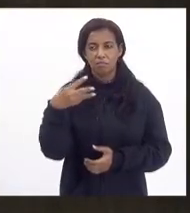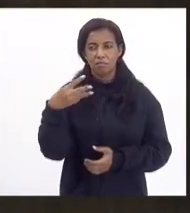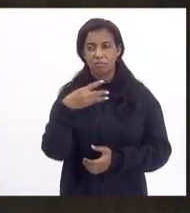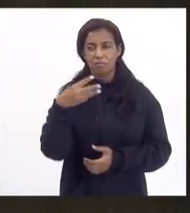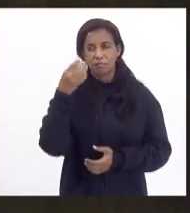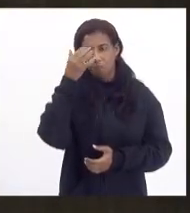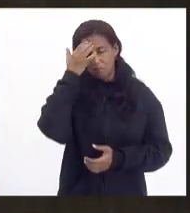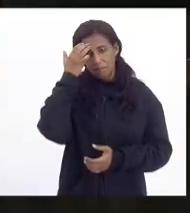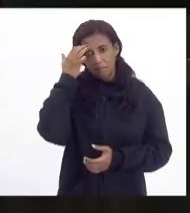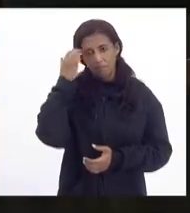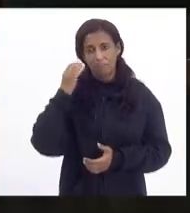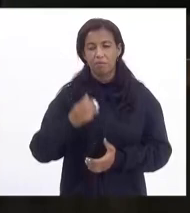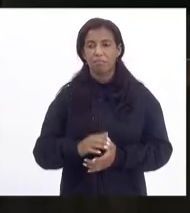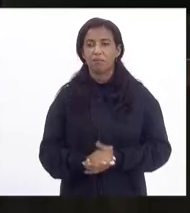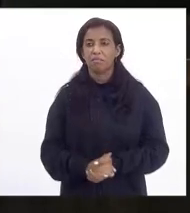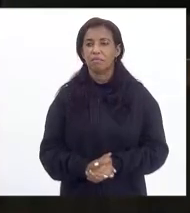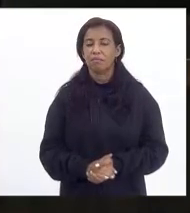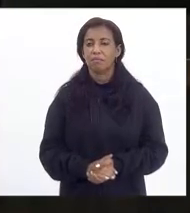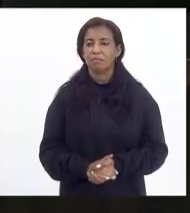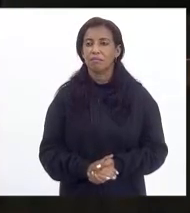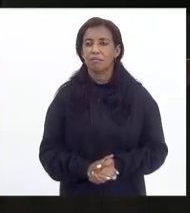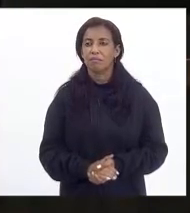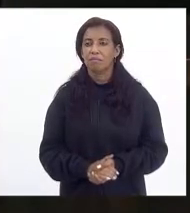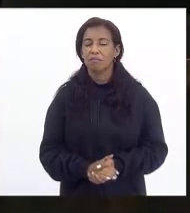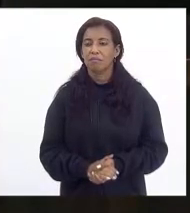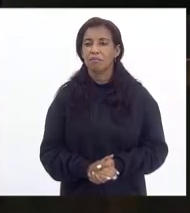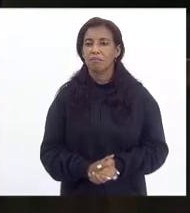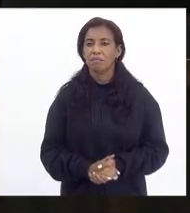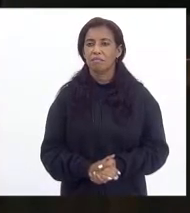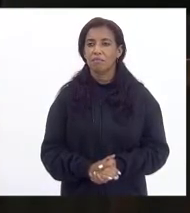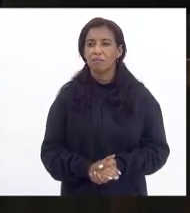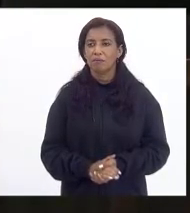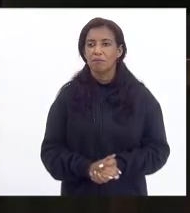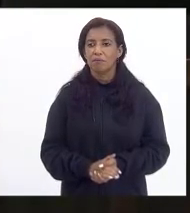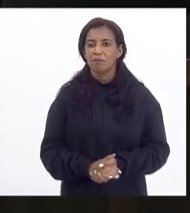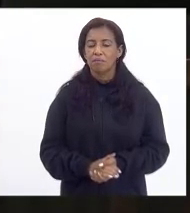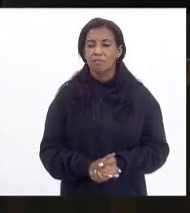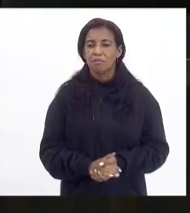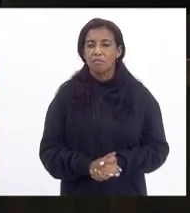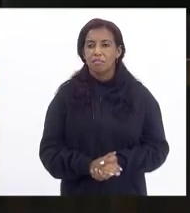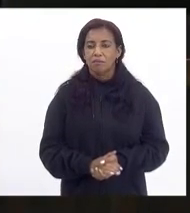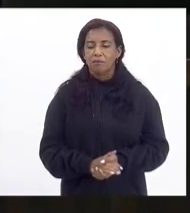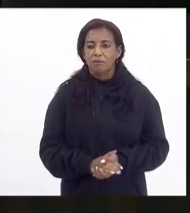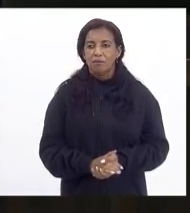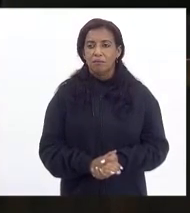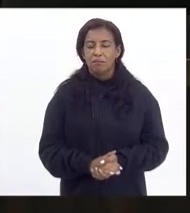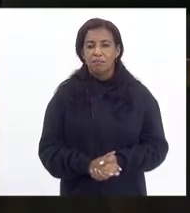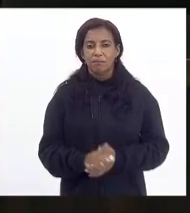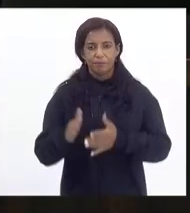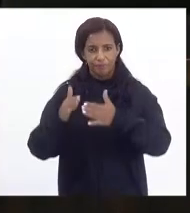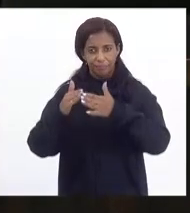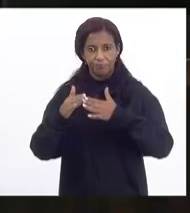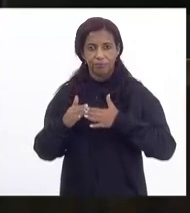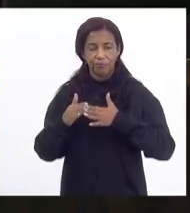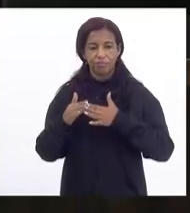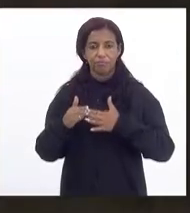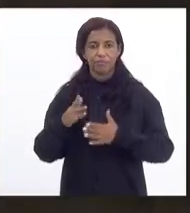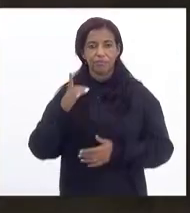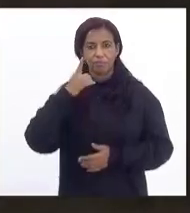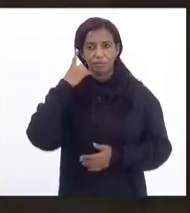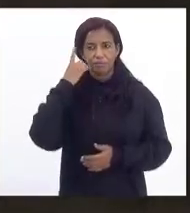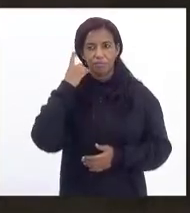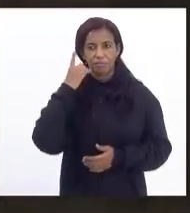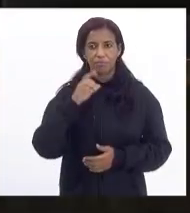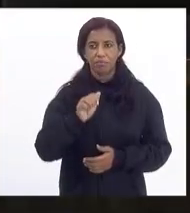Abstenção, por favor. aos assessores para consignar a abstenção da deputada Adriana Baltazar nos dois